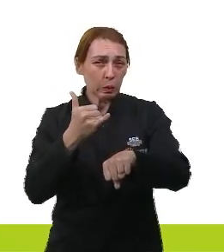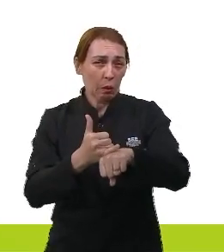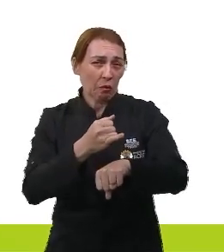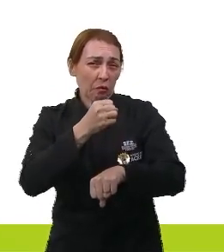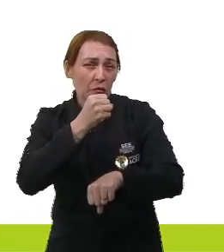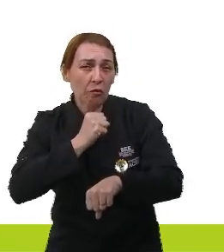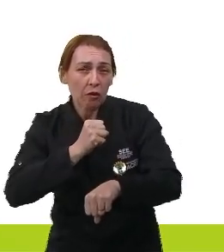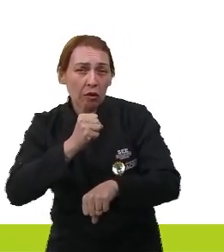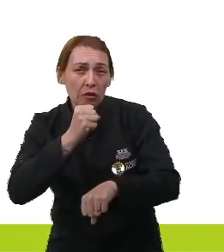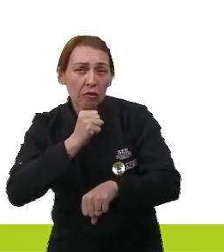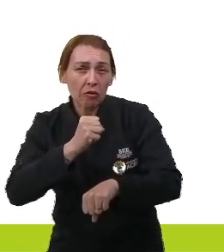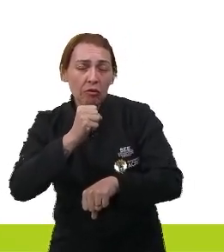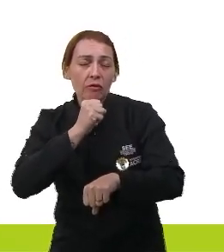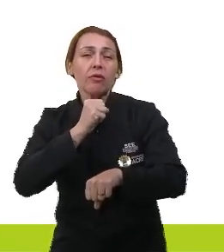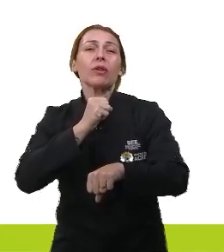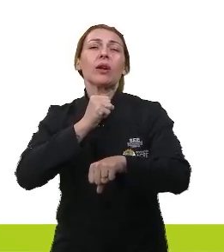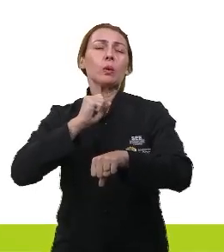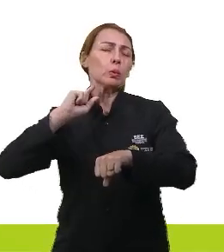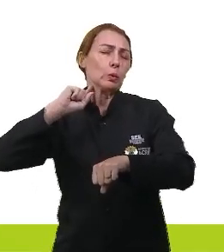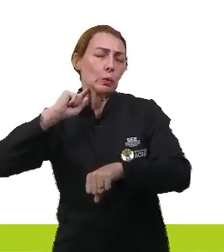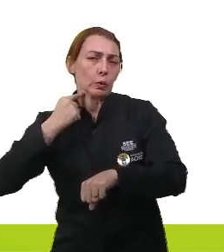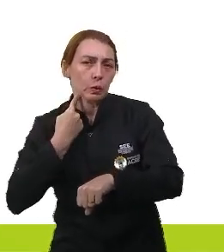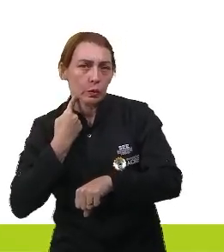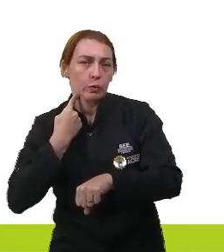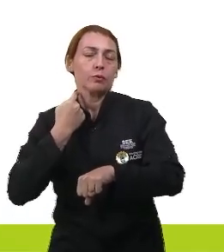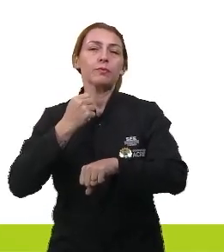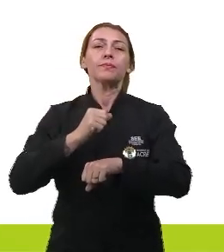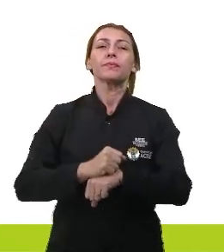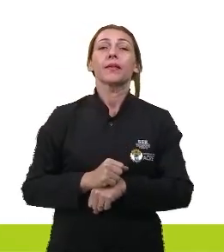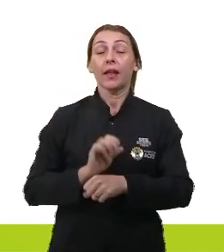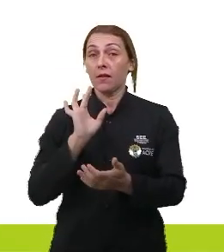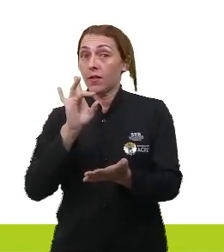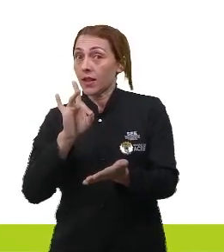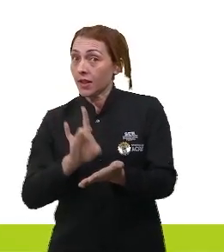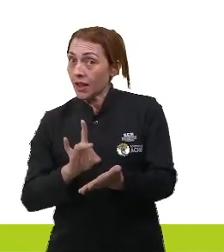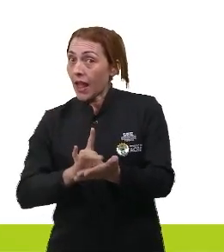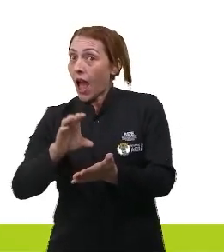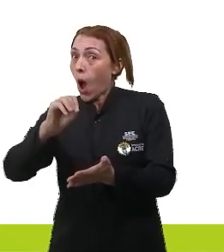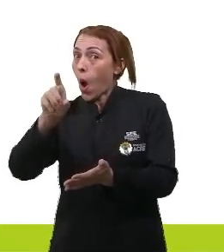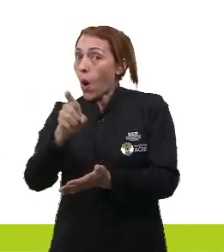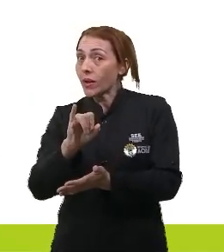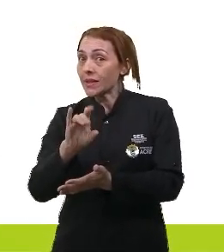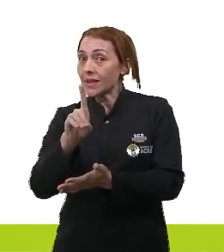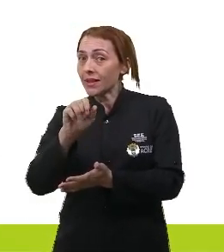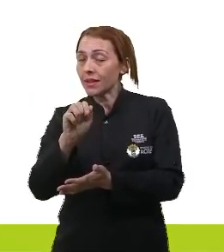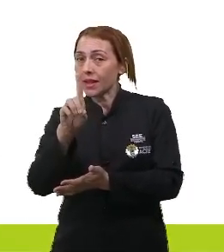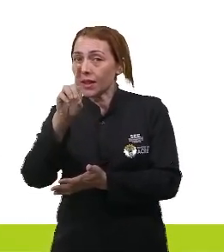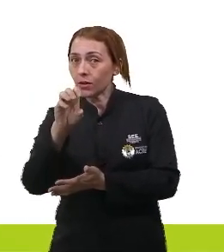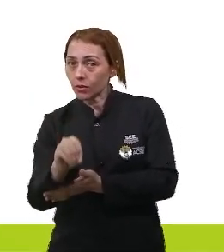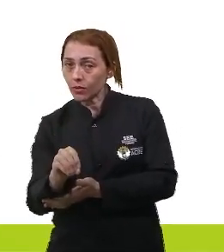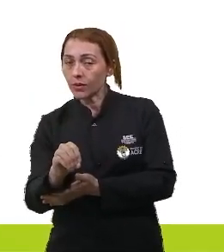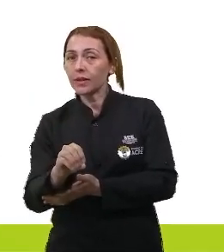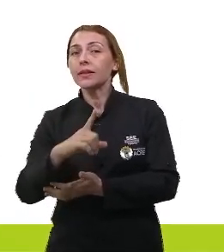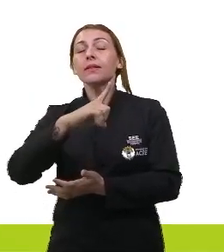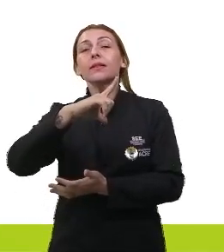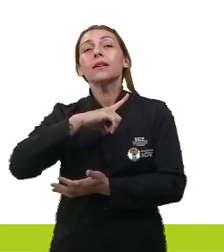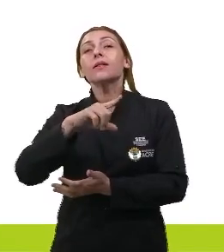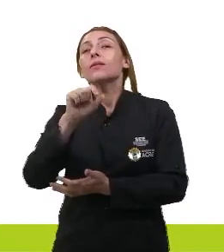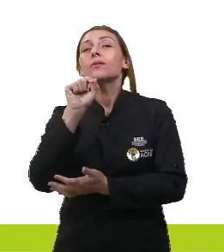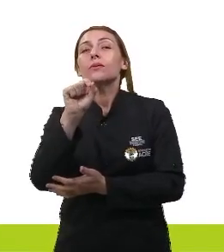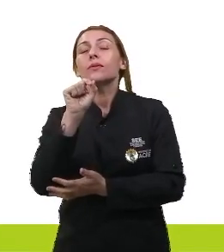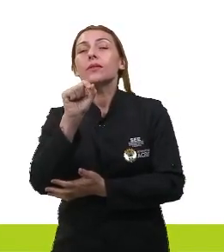enferrujado, né? Esse navio está todo enferrujado, na verdade ele está oxidado. E aqui eu tenho